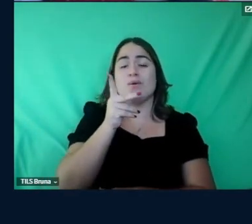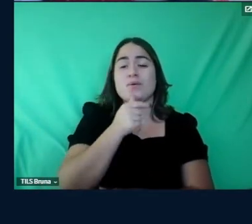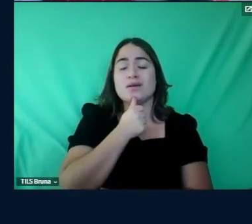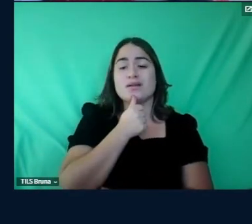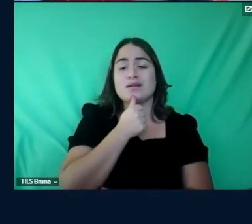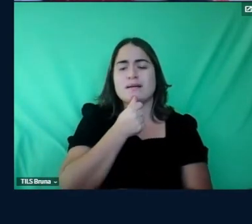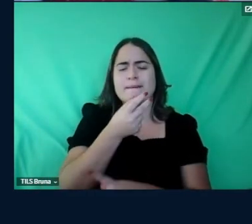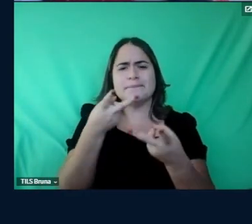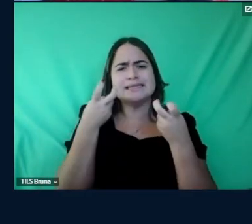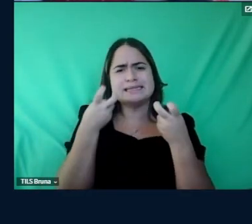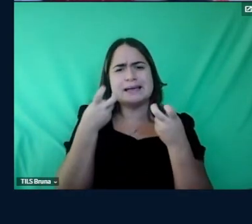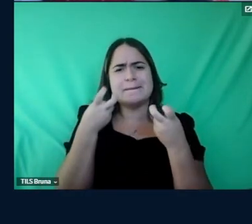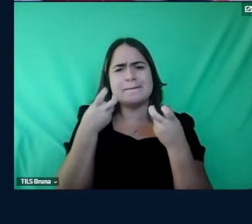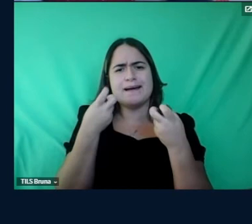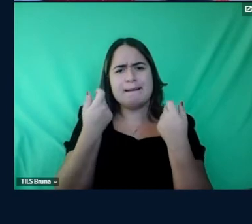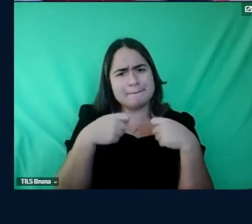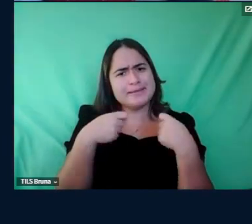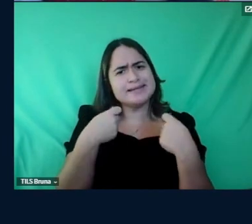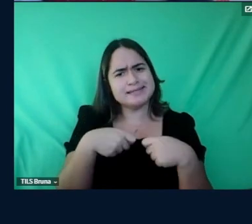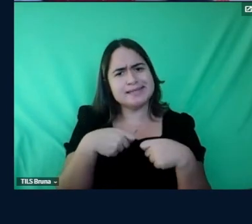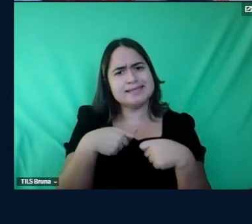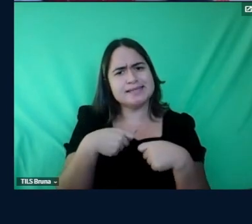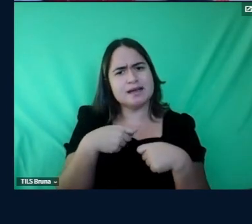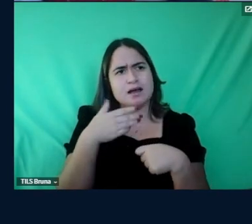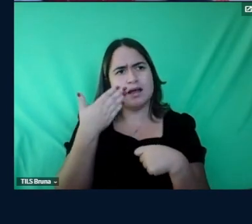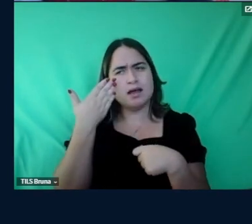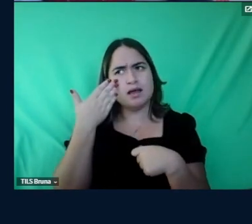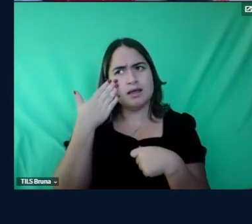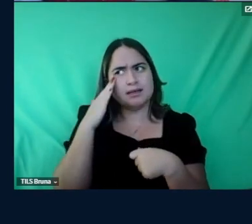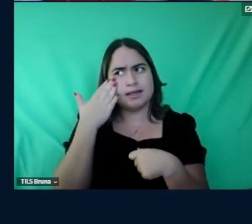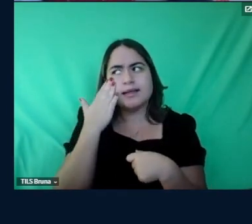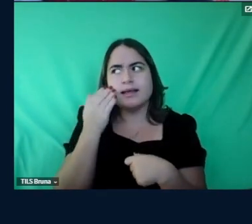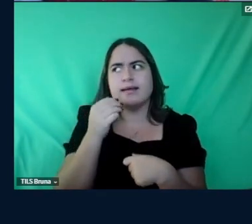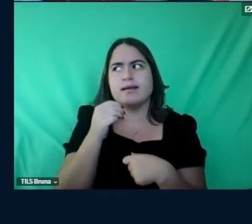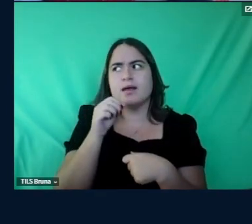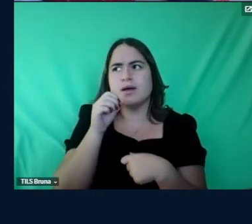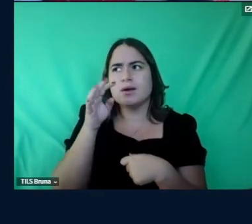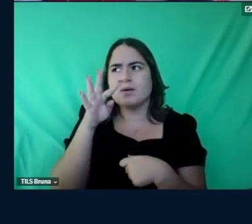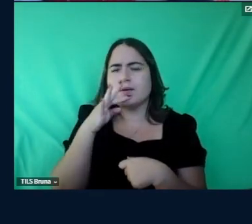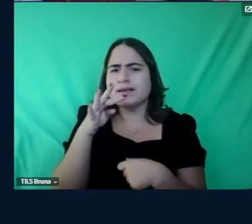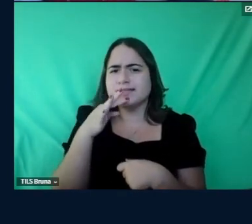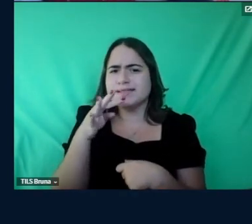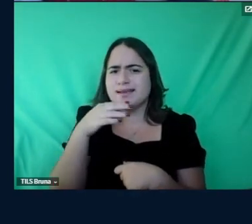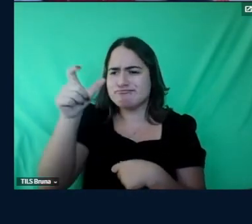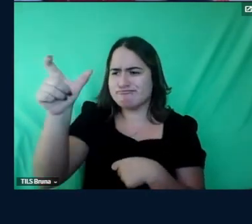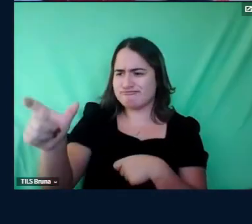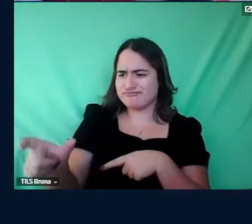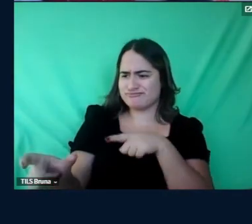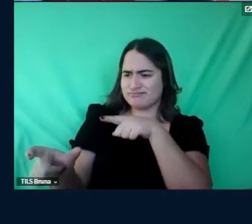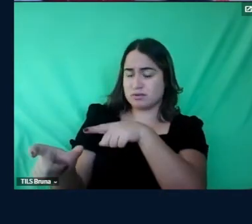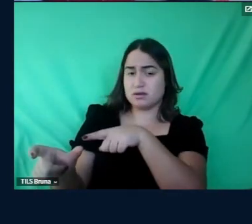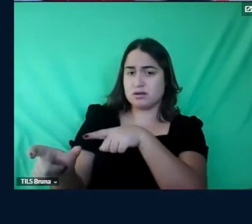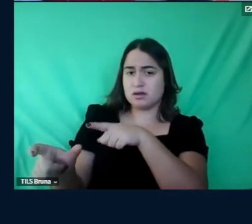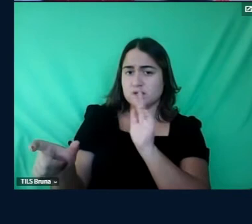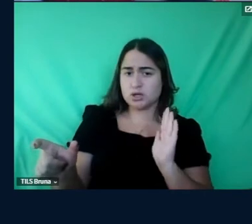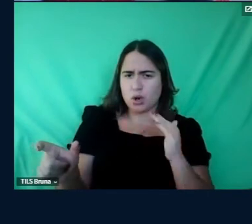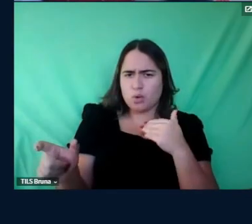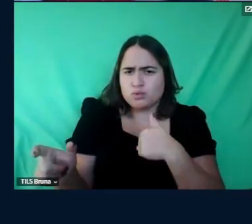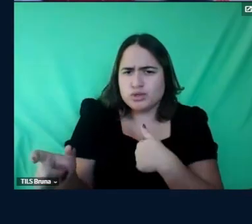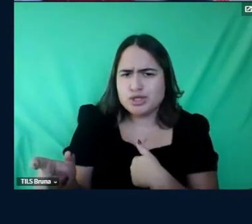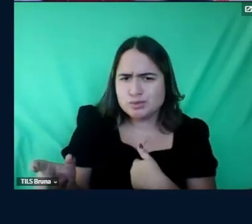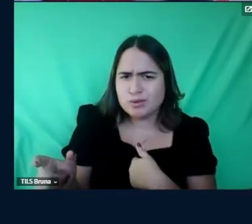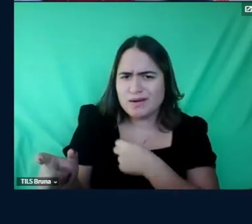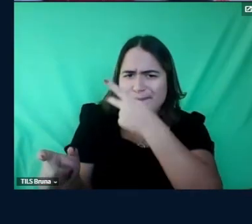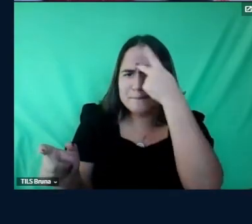é preciso conhecer o que é autismo e é preciso conhecer quem é aquele indivíduo que está na minha sala de aula que tem